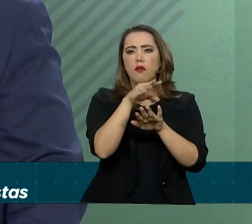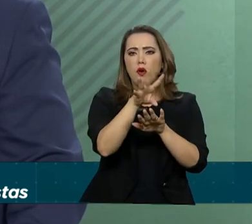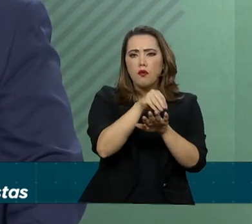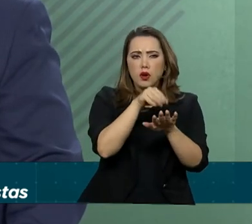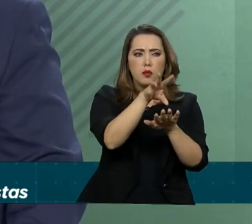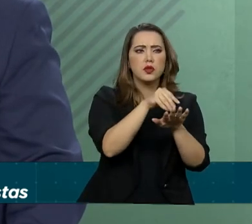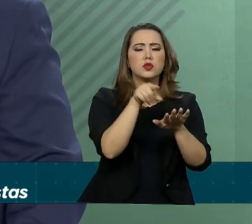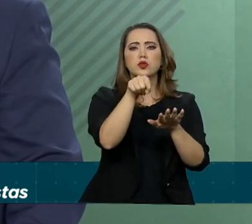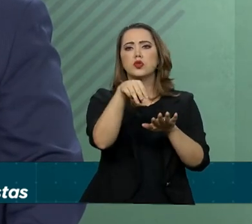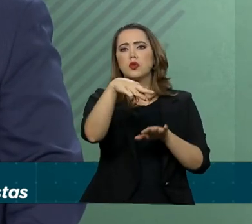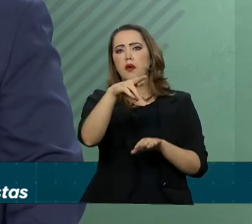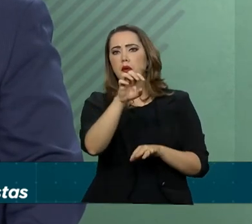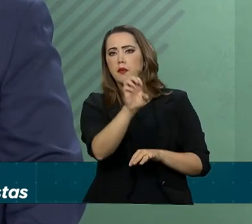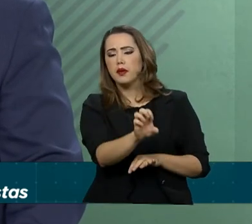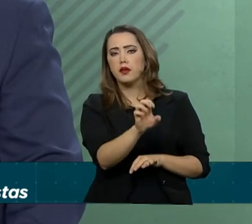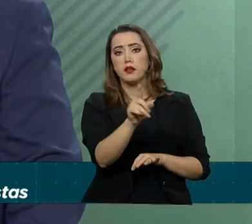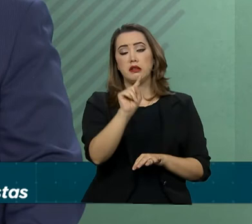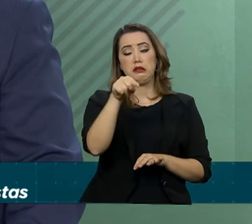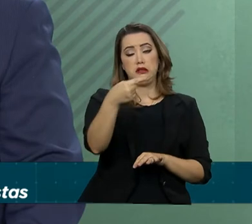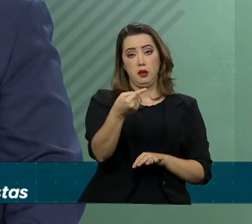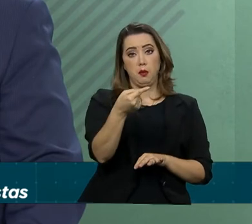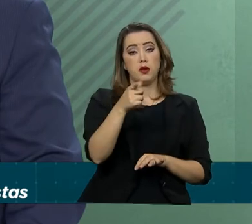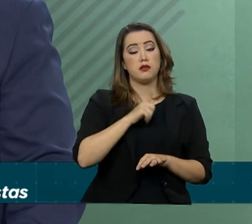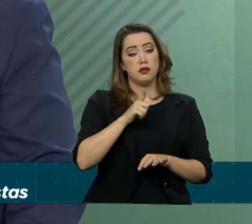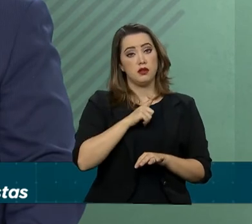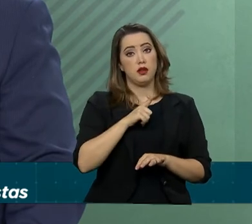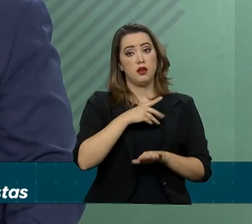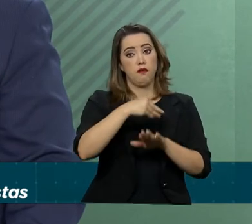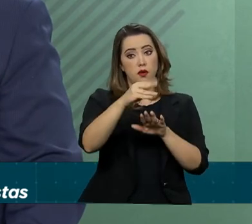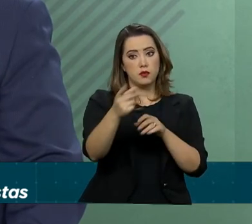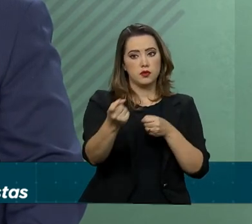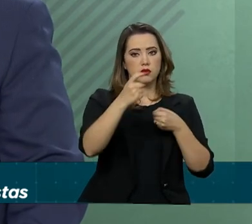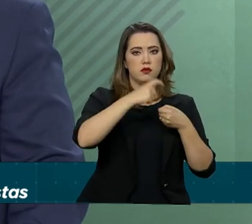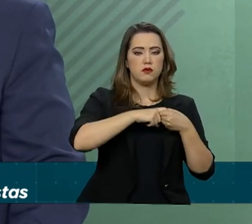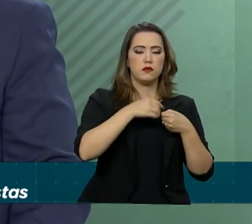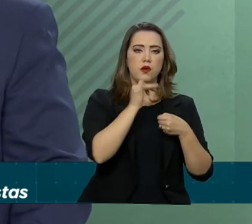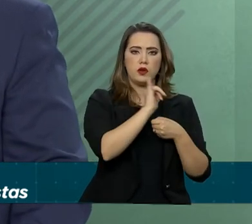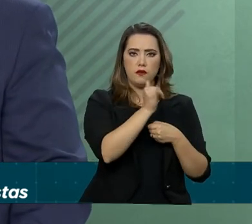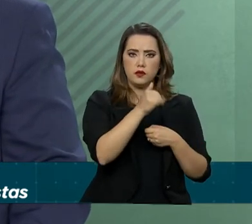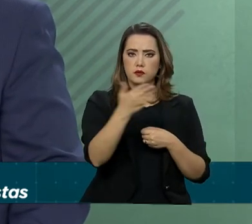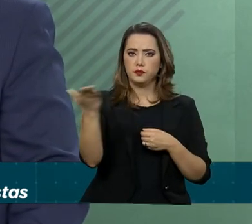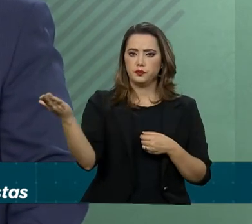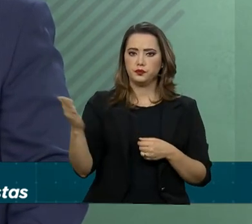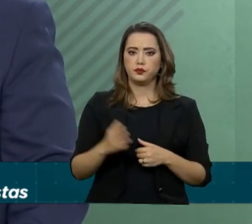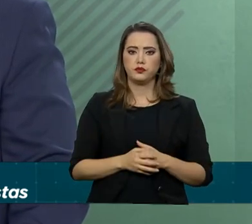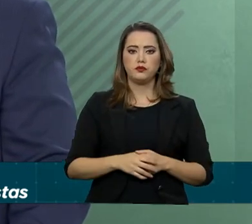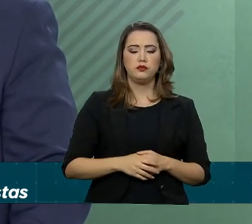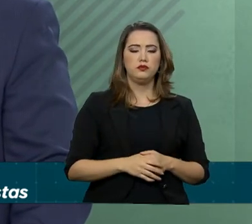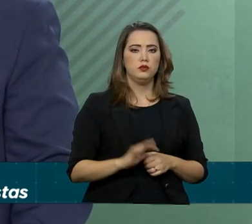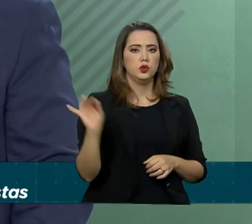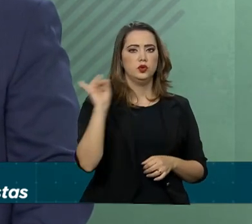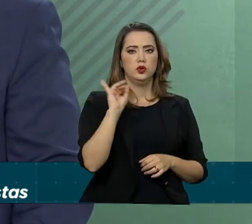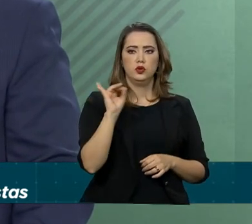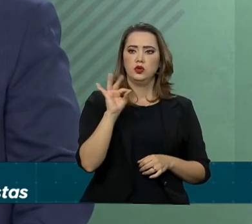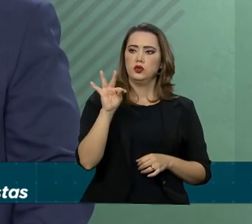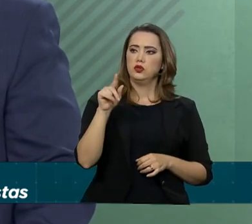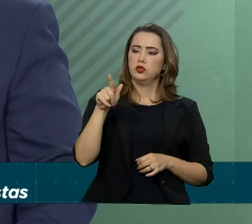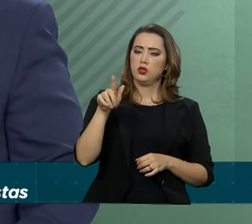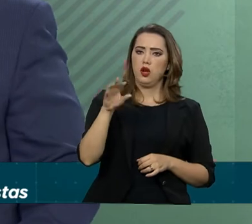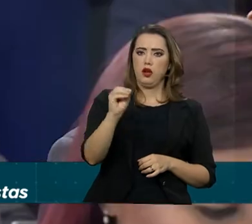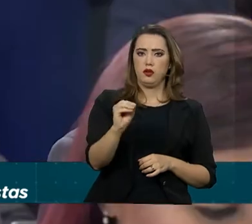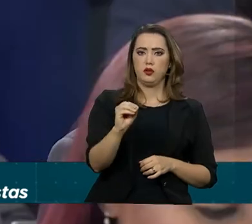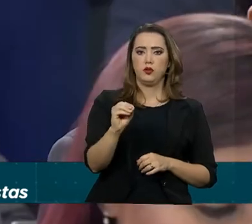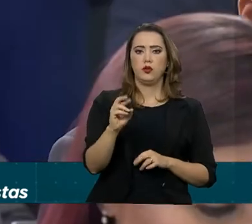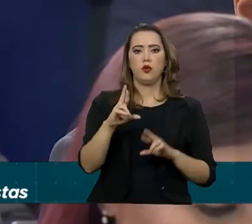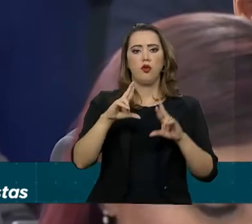ao Ministério das Relações Exteriores e estou pronto a avançar a todos vocês. Porta-voz, Thiago Molasco, da Record TV. Tudo